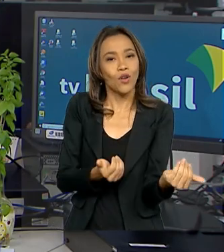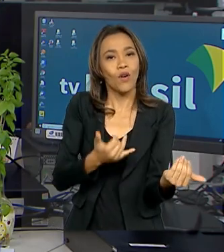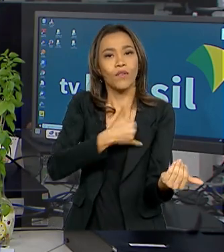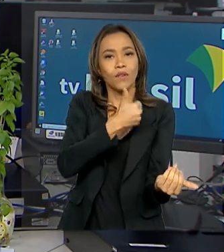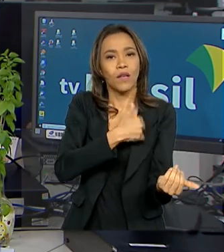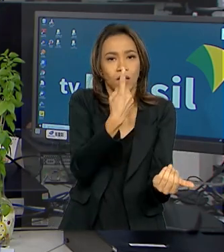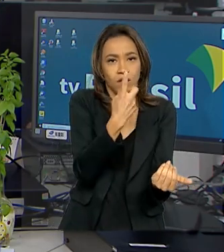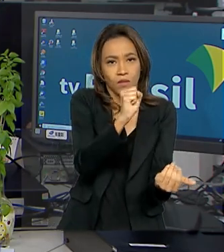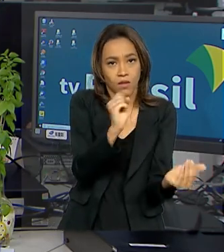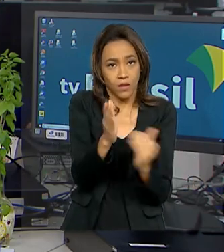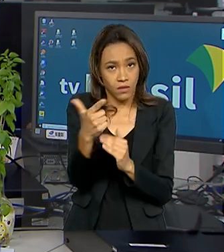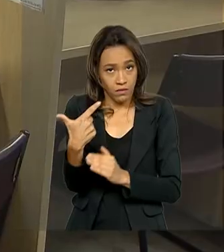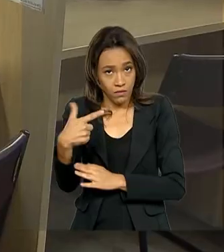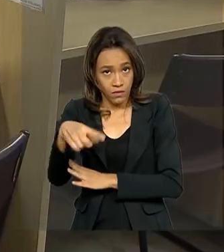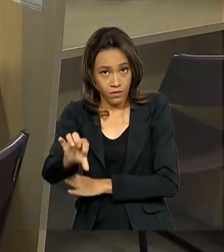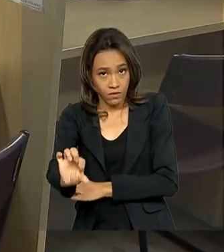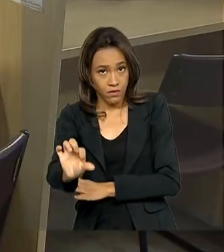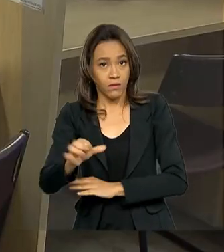29 anos.